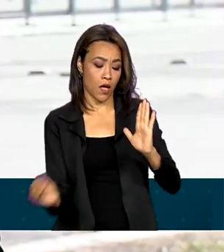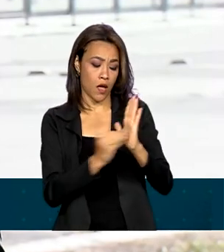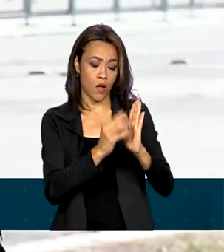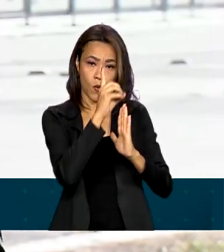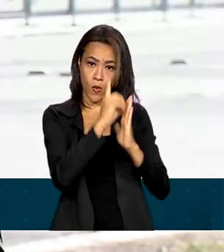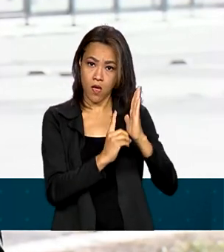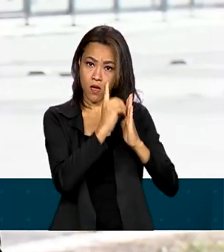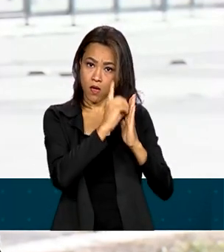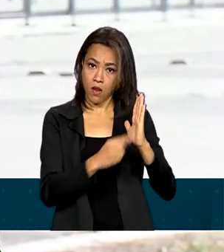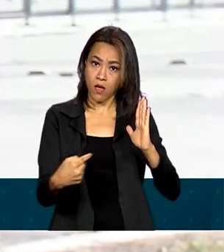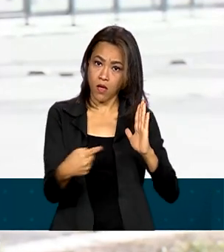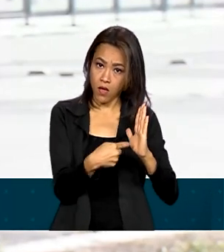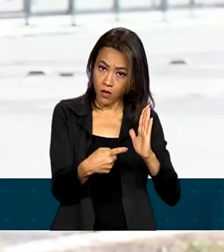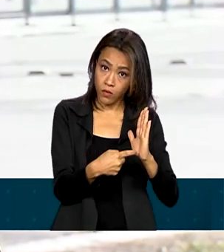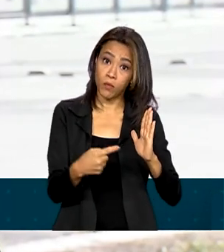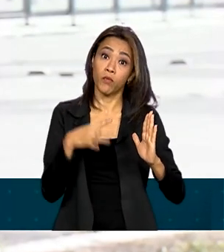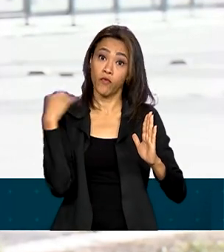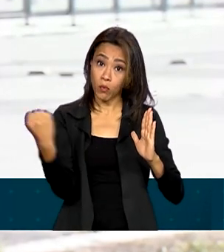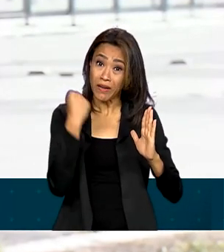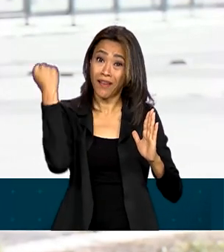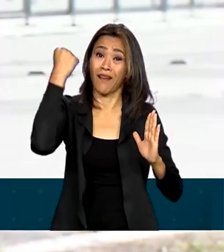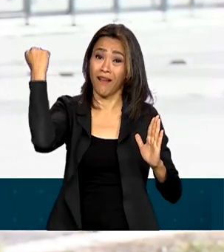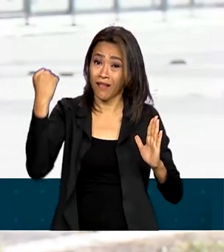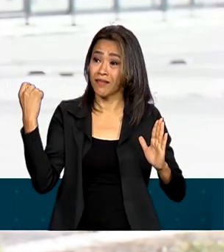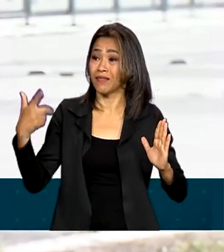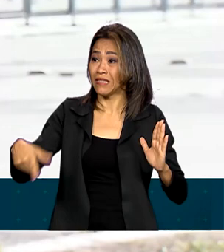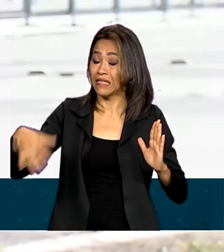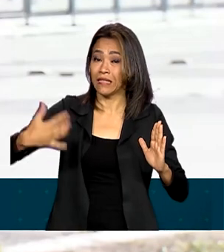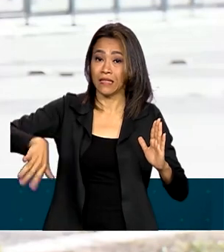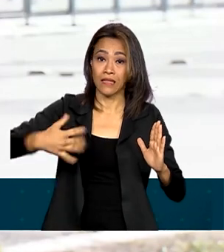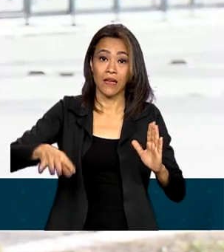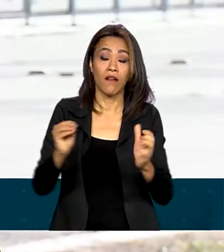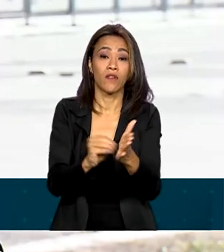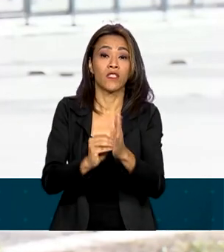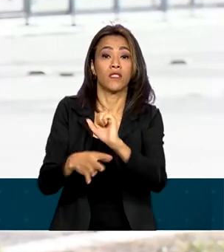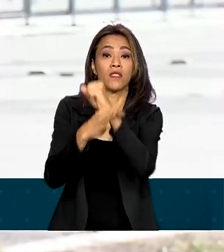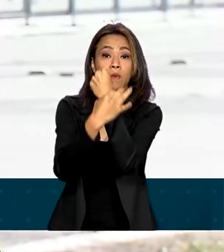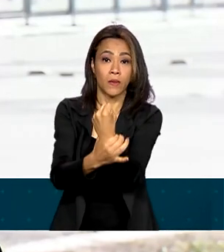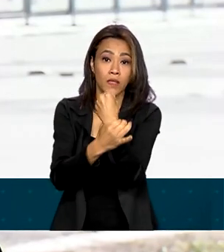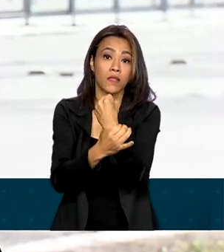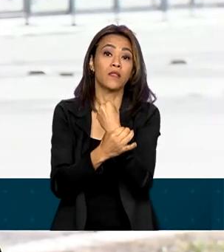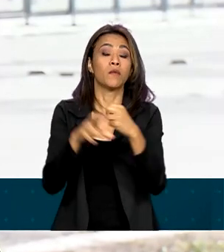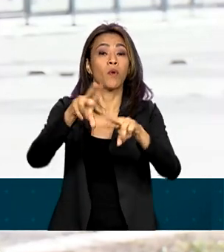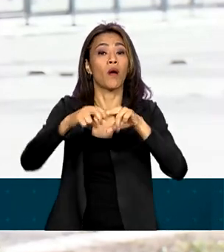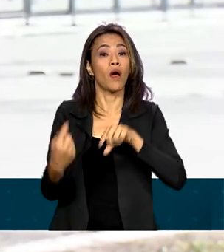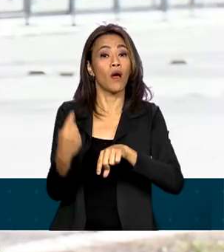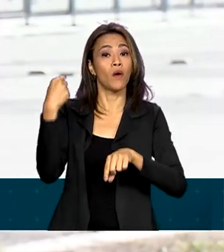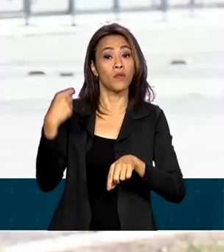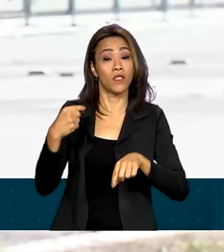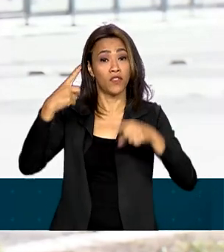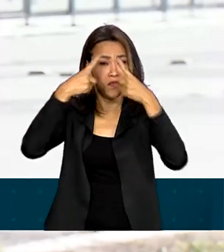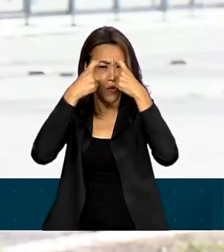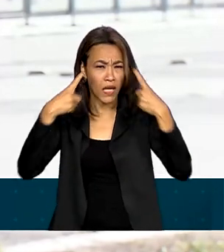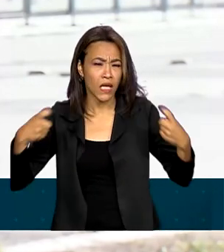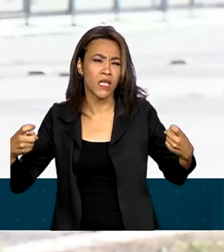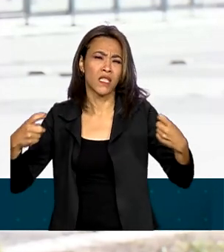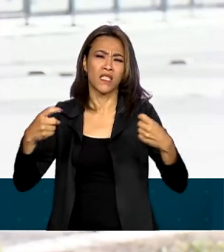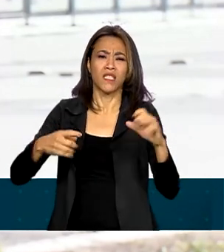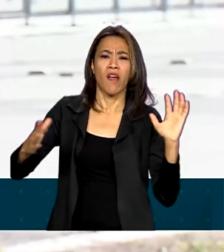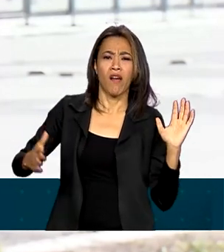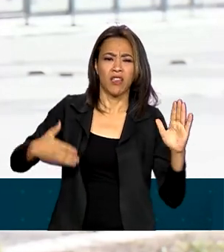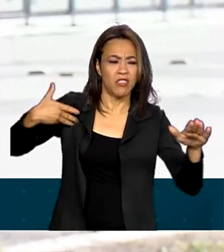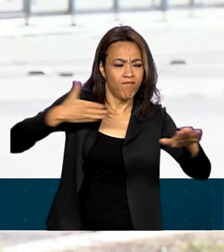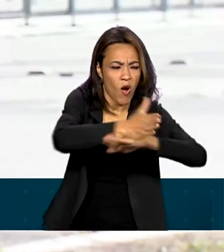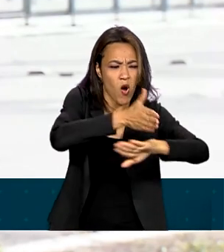encerrar o grave comprometimento da ordem pública no Distrito Federal, marcado por atos de violência e invasão de